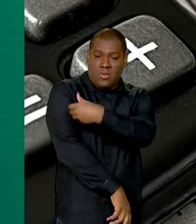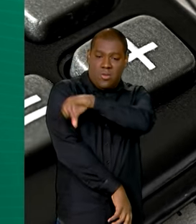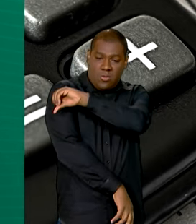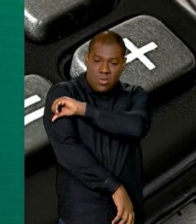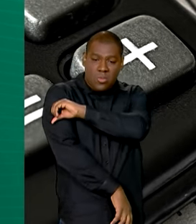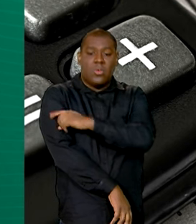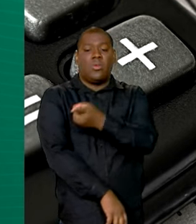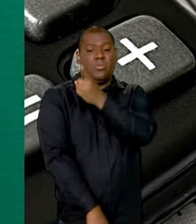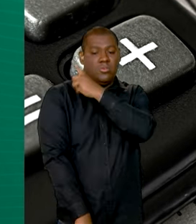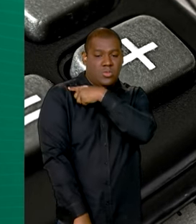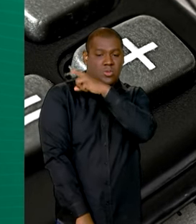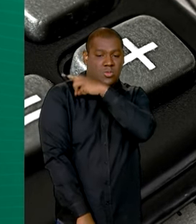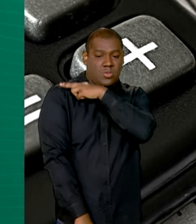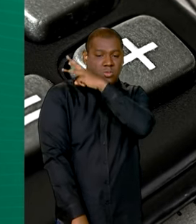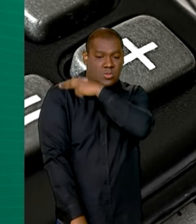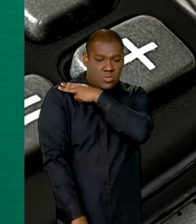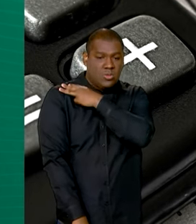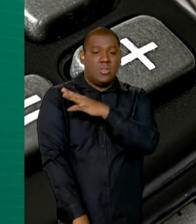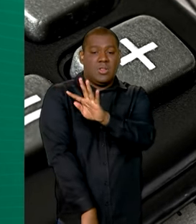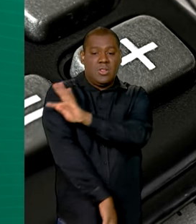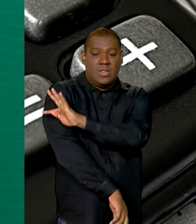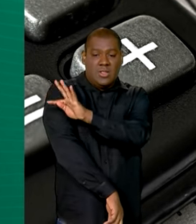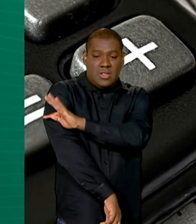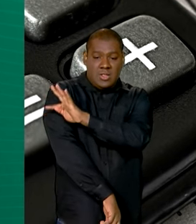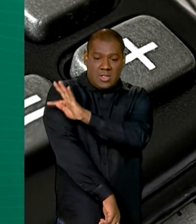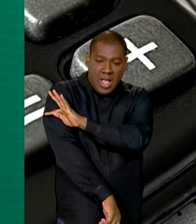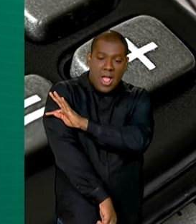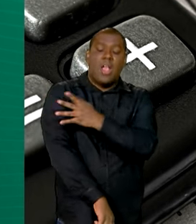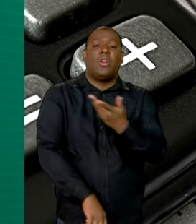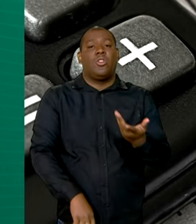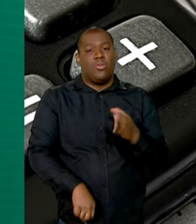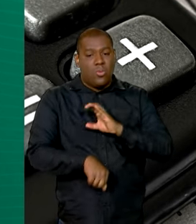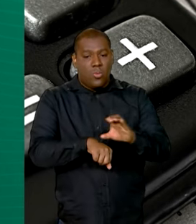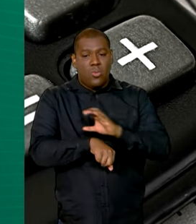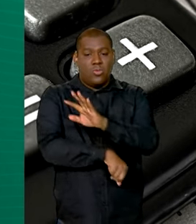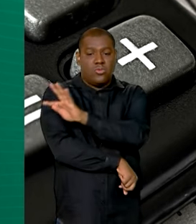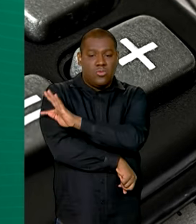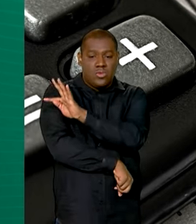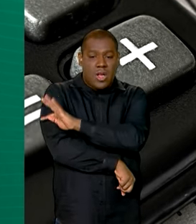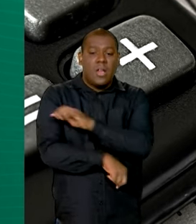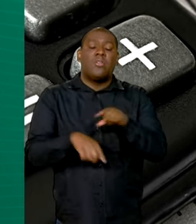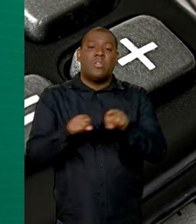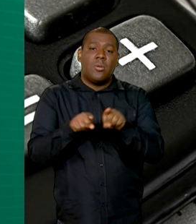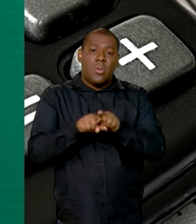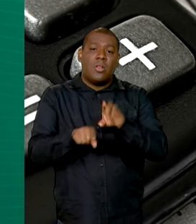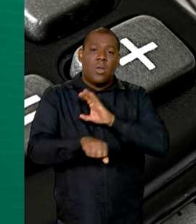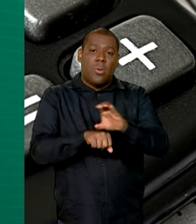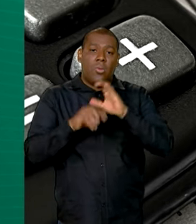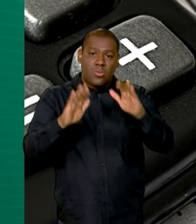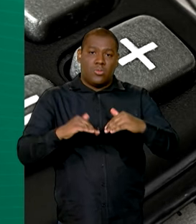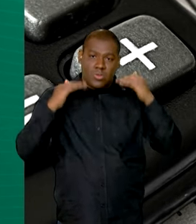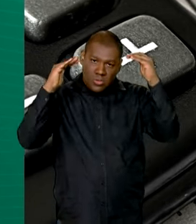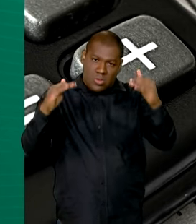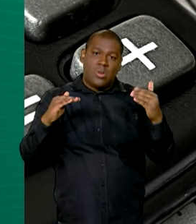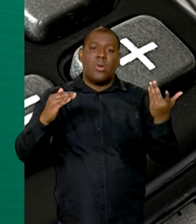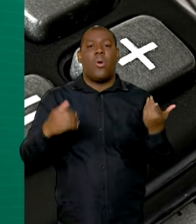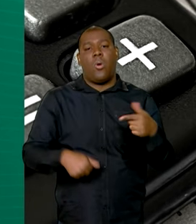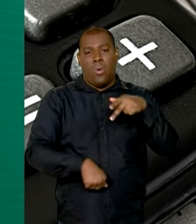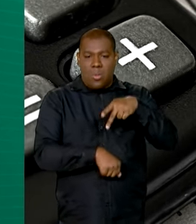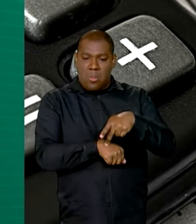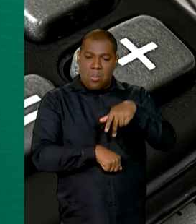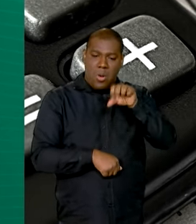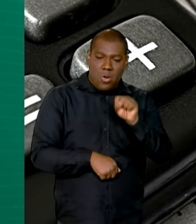ensino médio, técnico de nível médio e superior, incluindo graduação, pós-graduação,